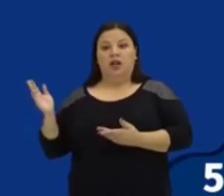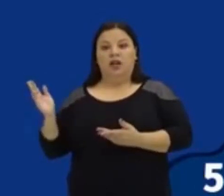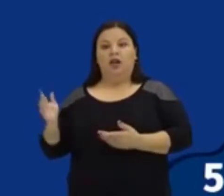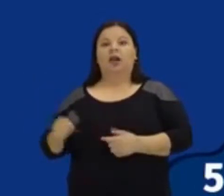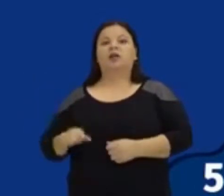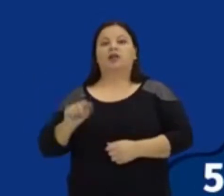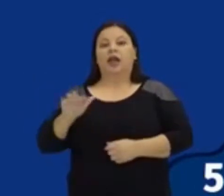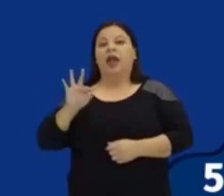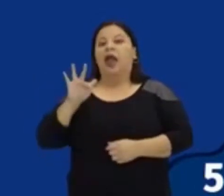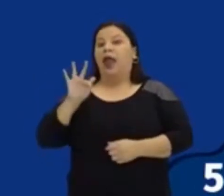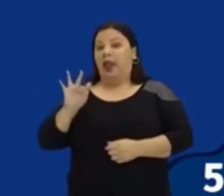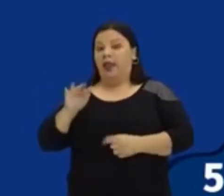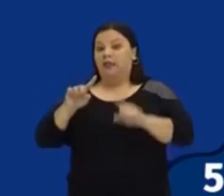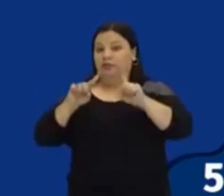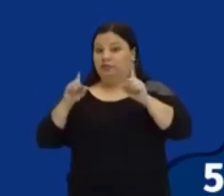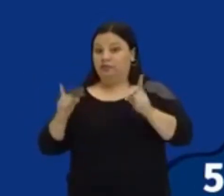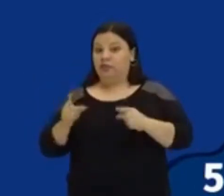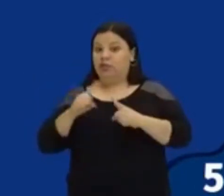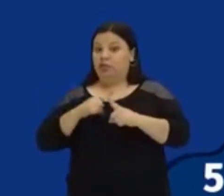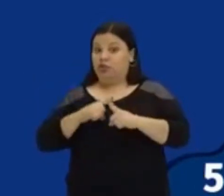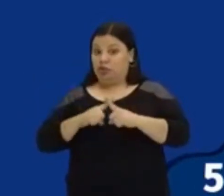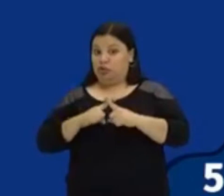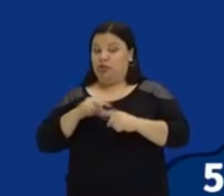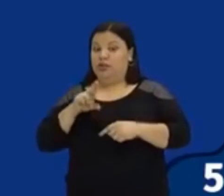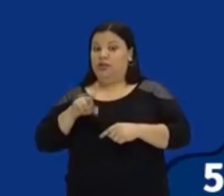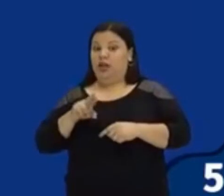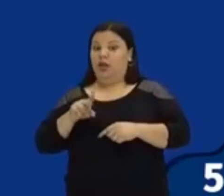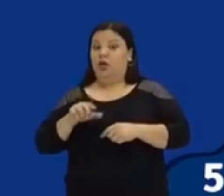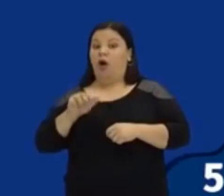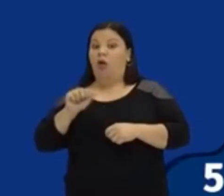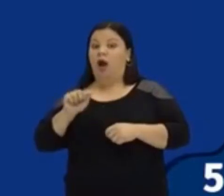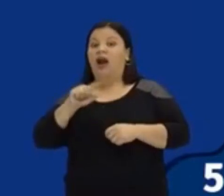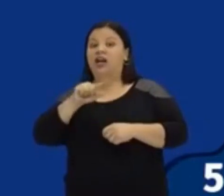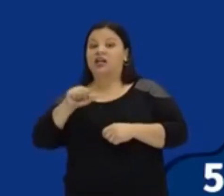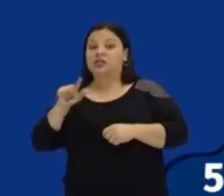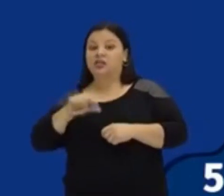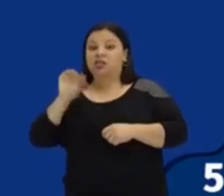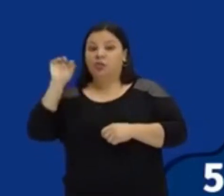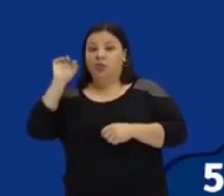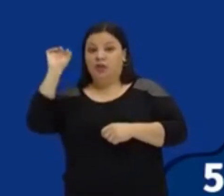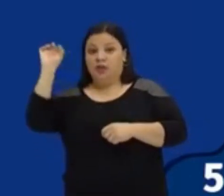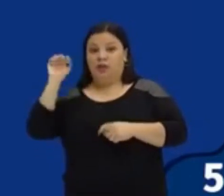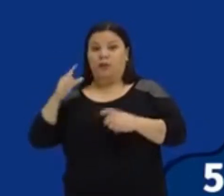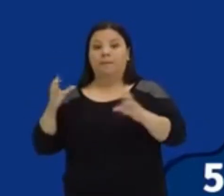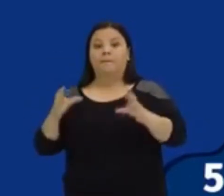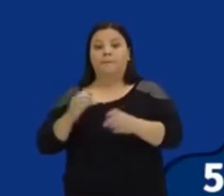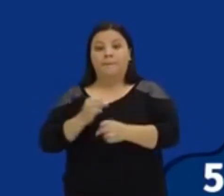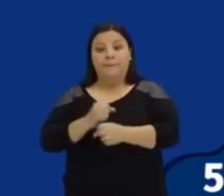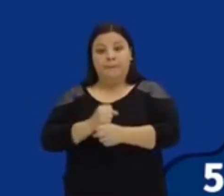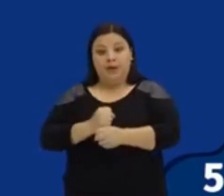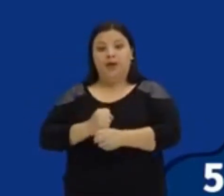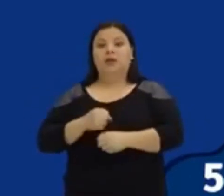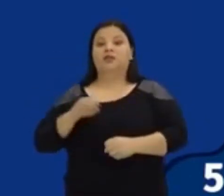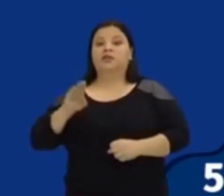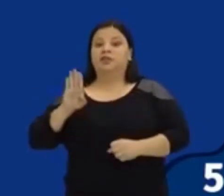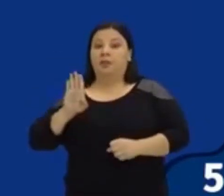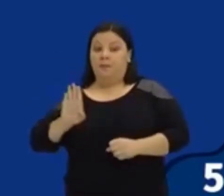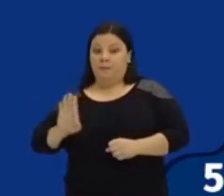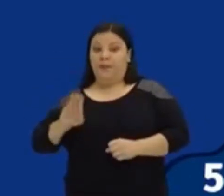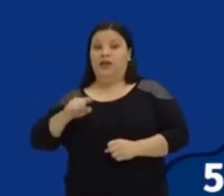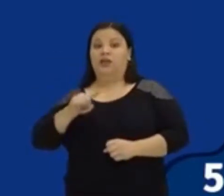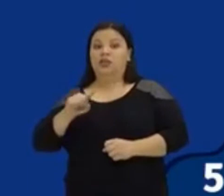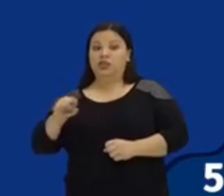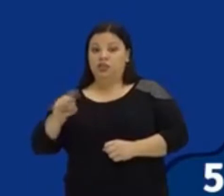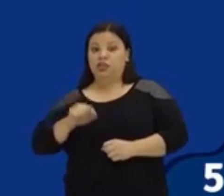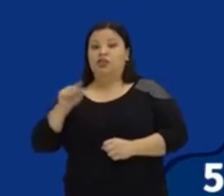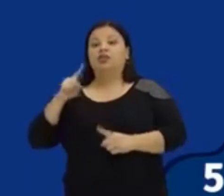é igual a ax² mais bx mais c, onde nós temos nossos coeficientes aqui, olha, coeficiente